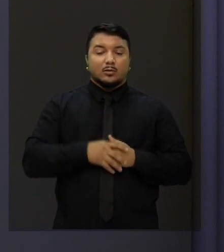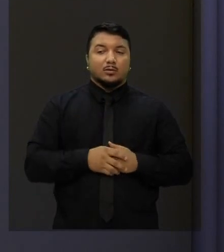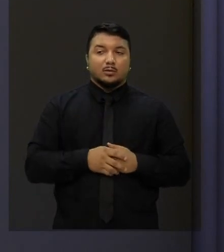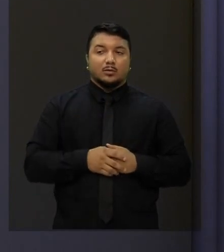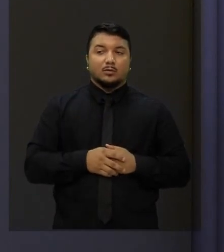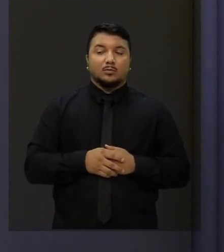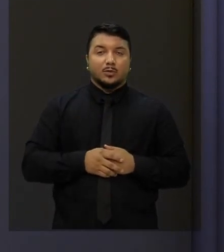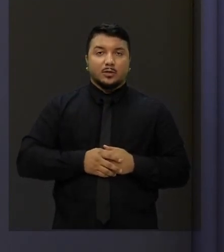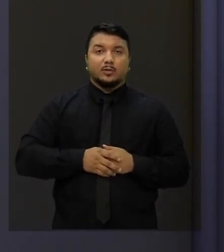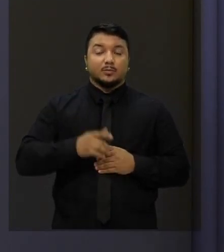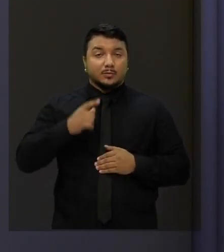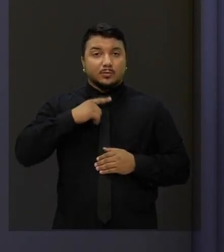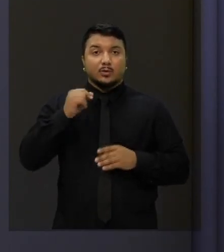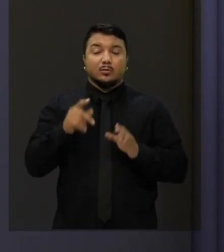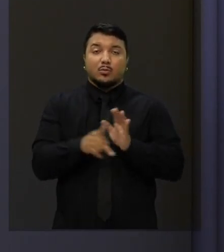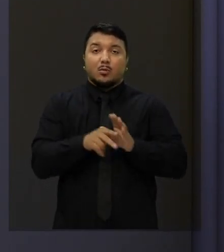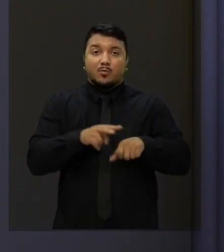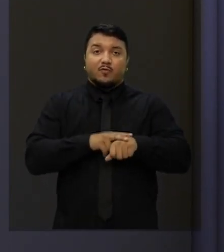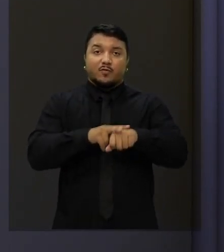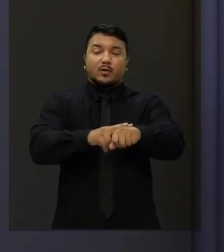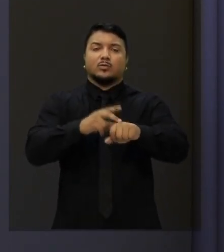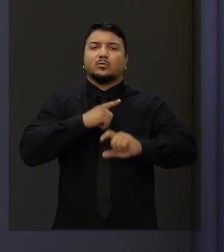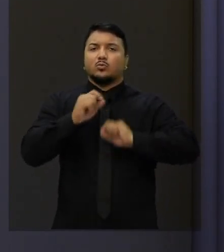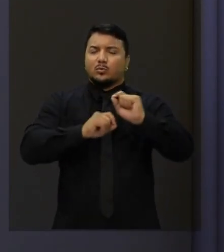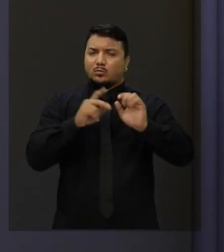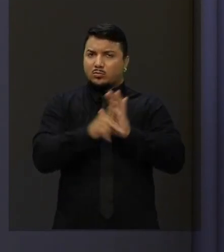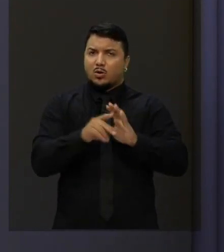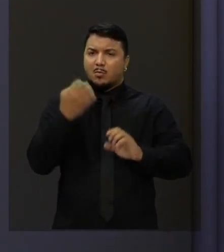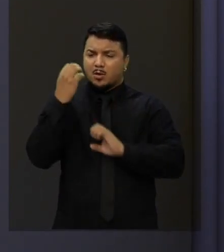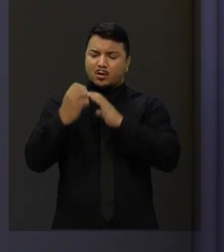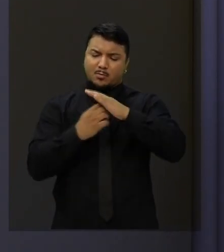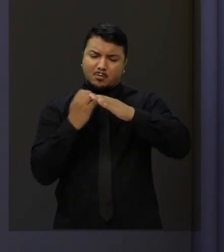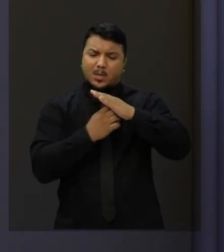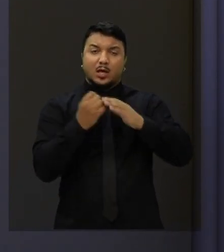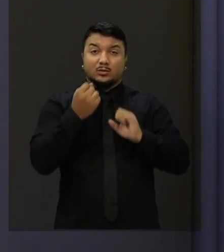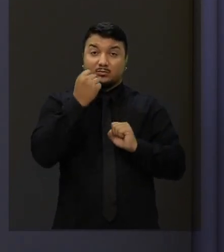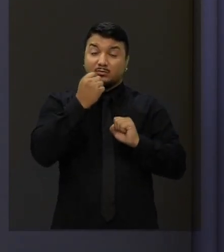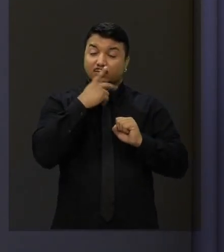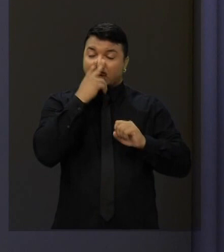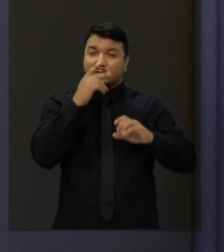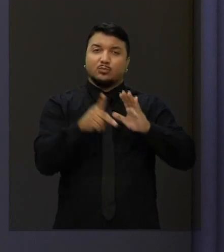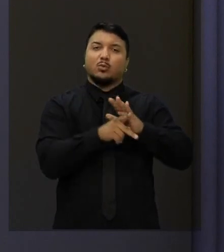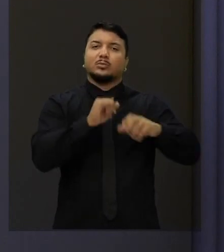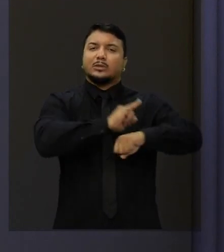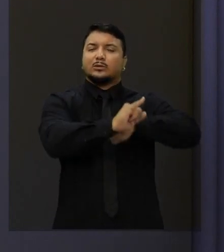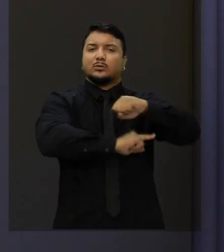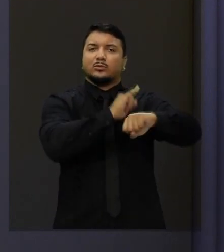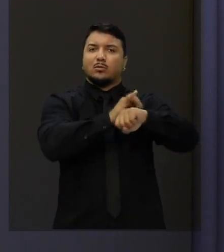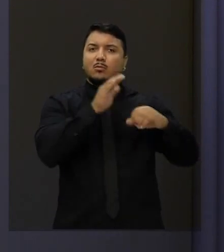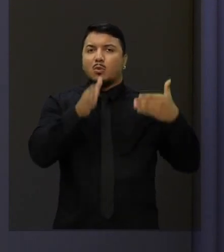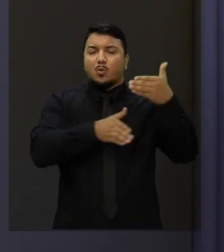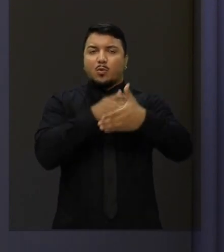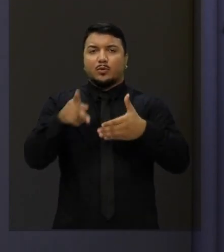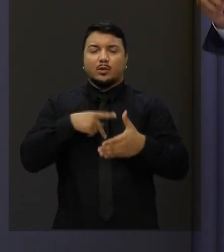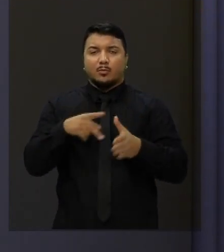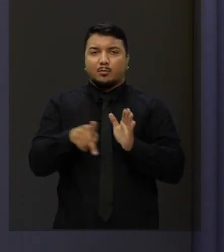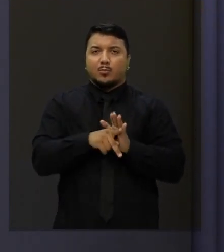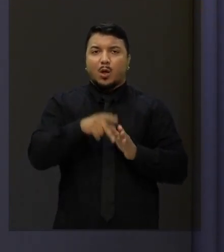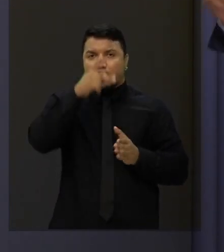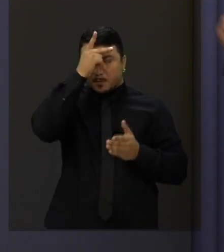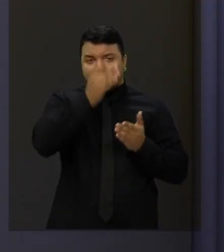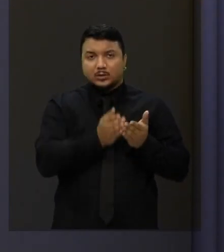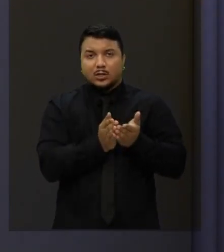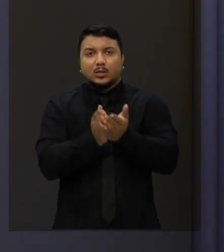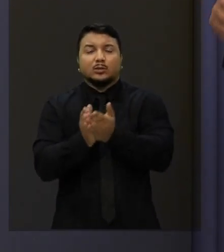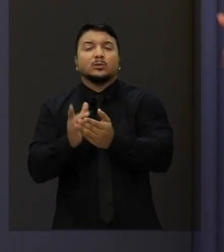a produção do combustível verde. São grandes empresas multinacionais que vão se instalar no Ceará para, do Porto do Percém, exportar um